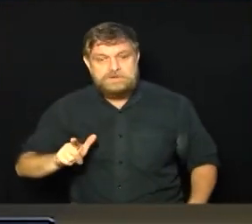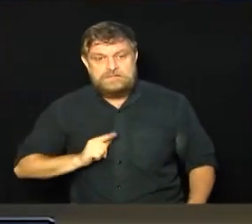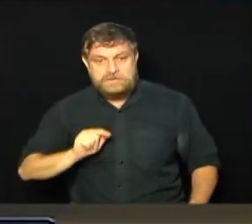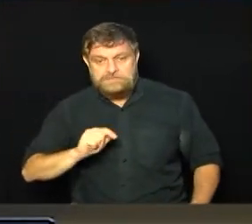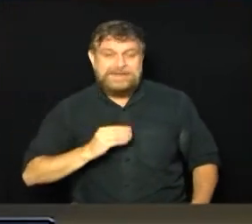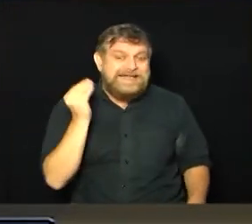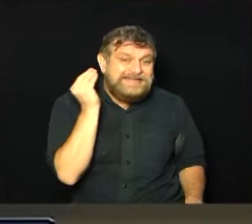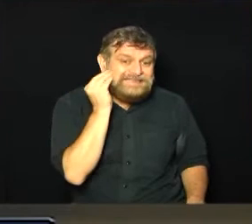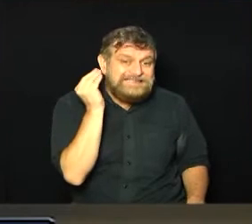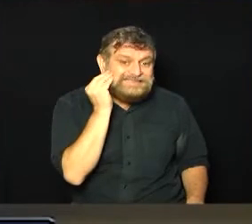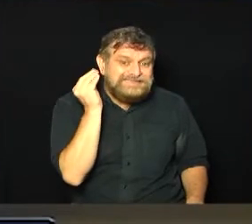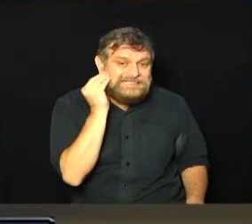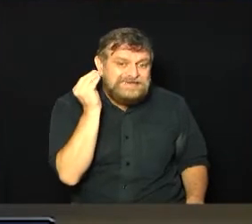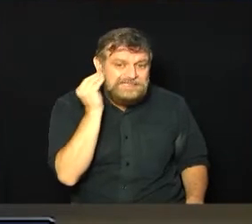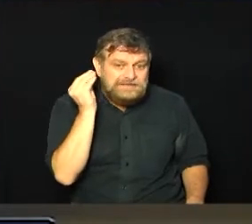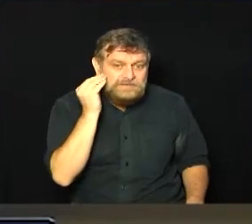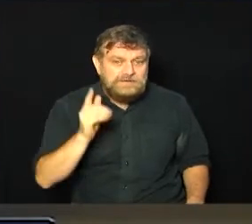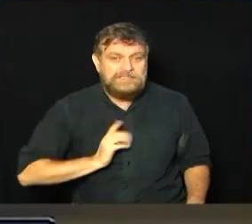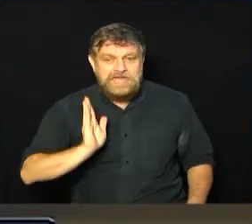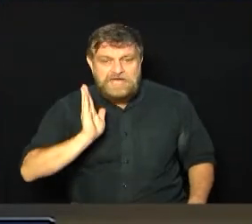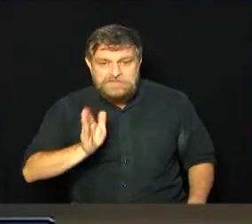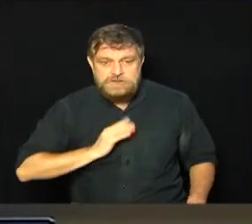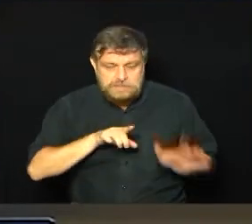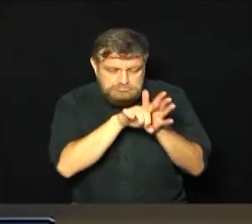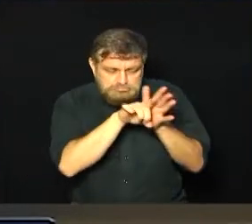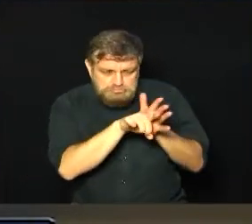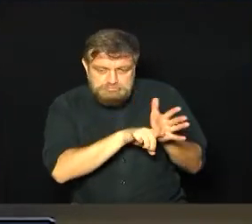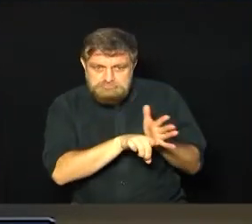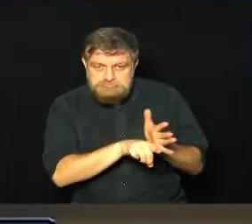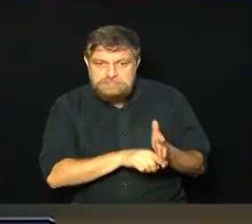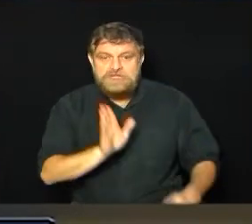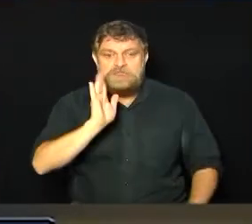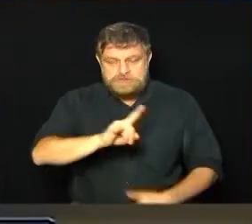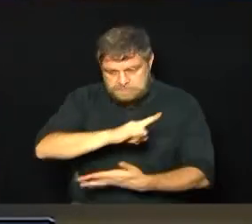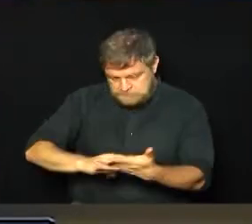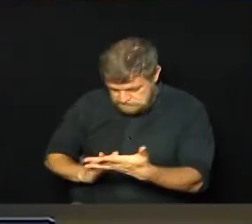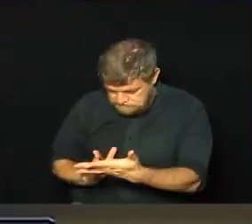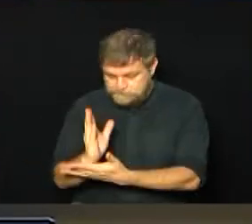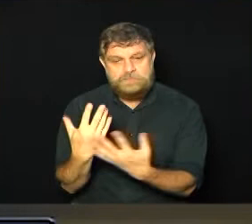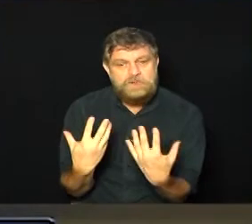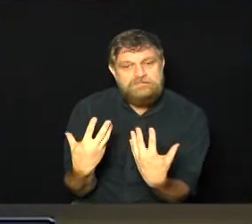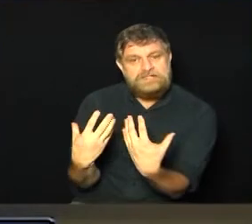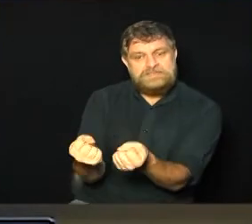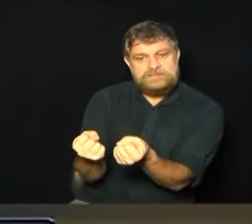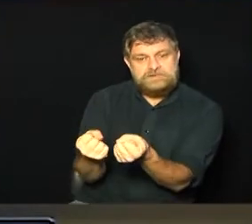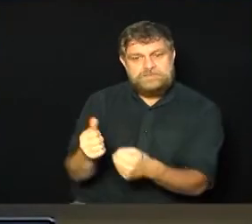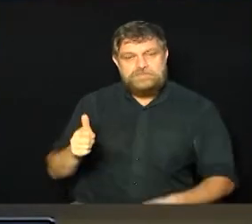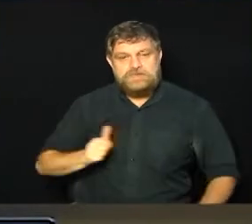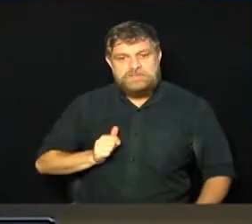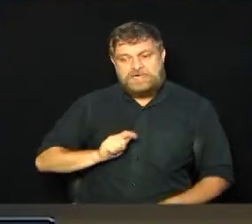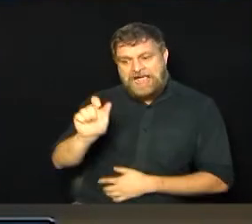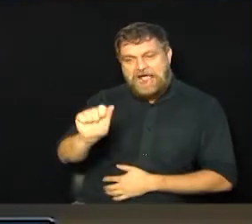testado através de ensaios clínicos e já logrou aprovação em agências